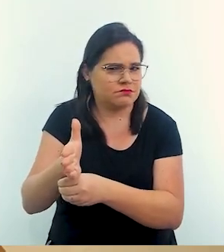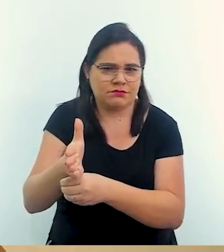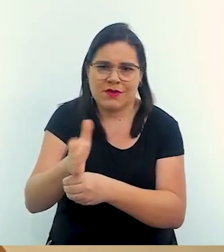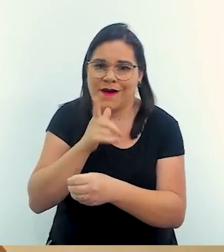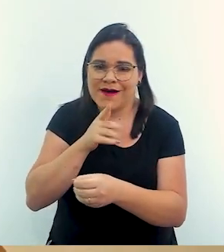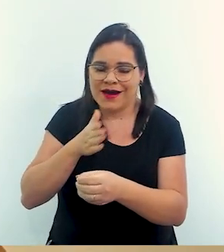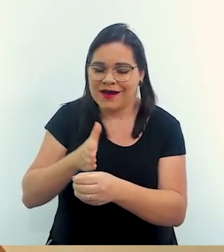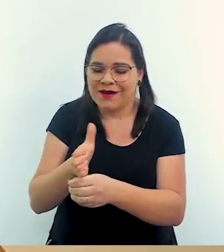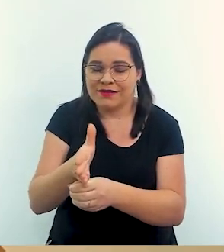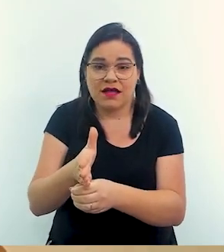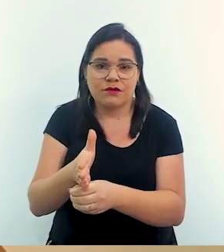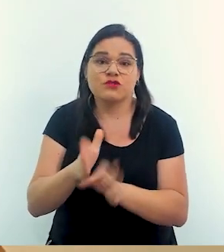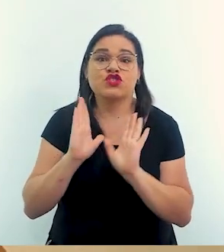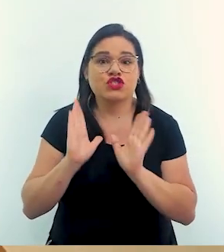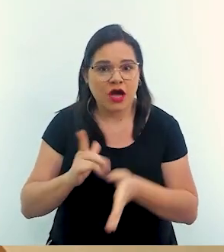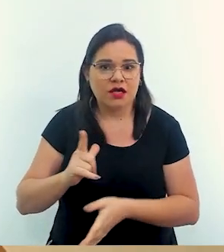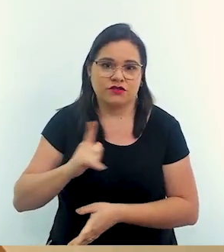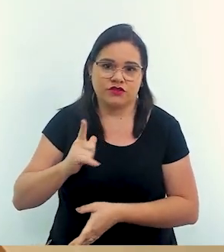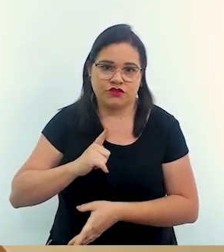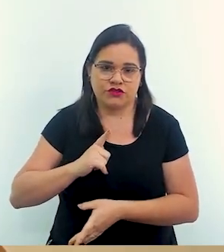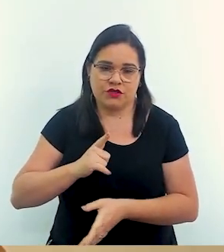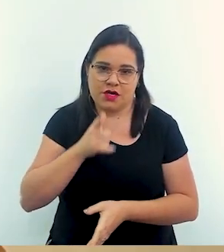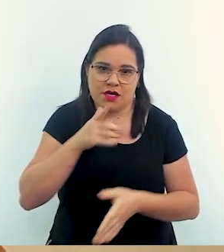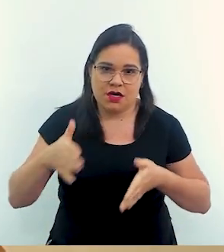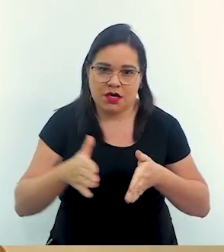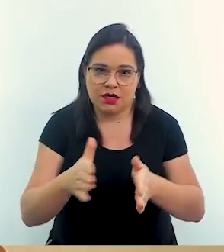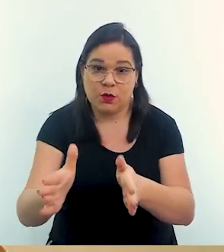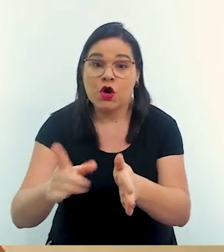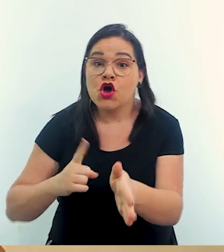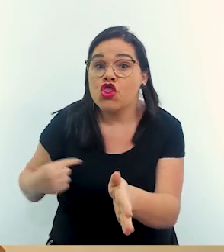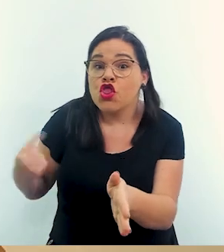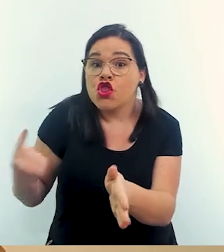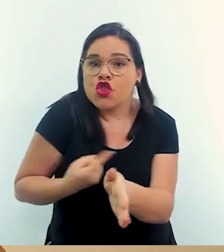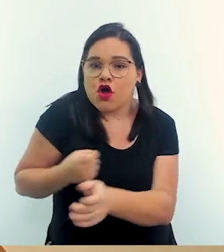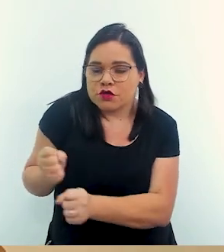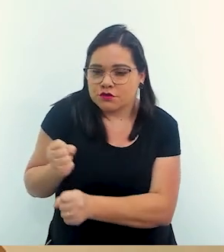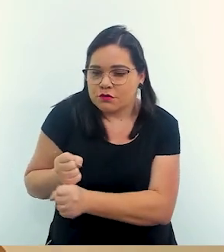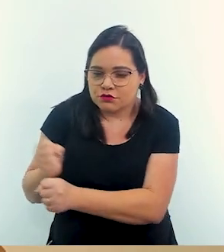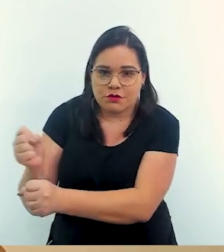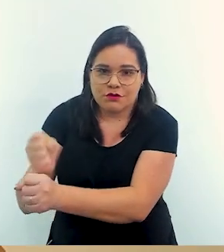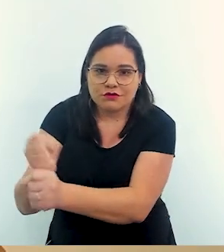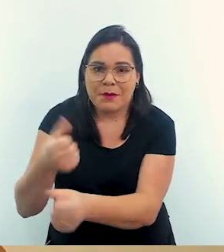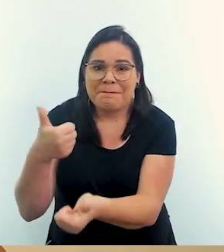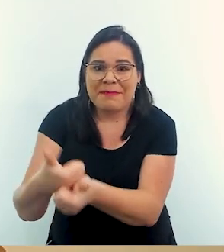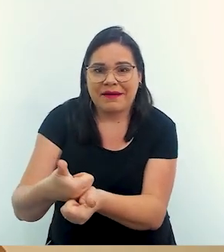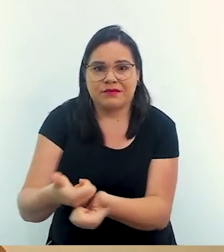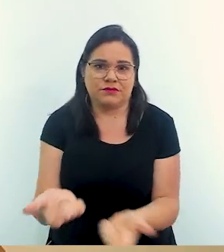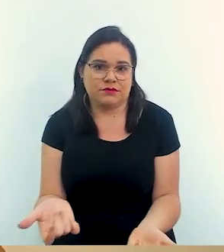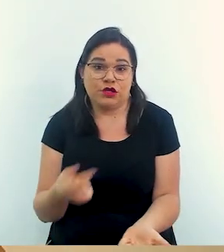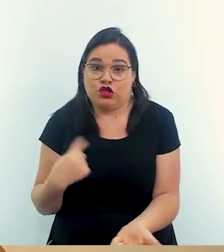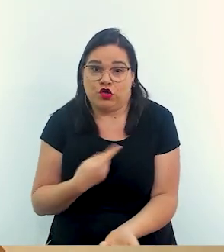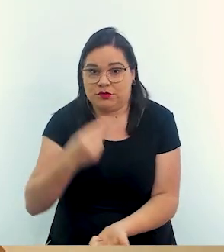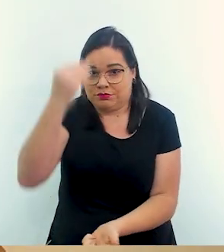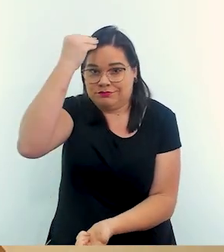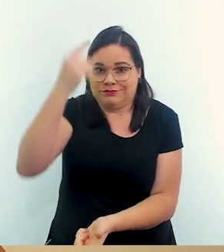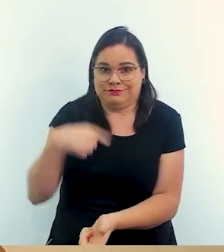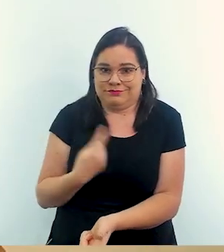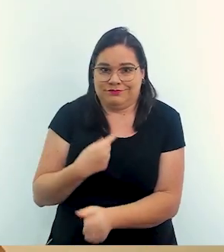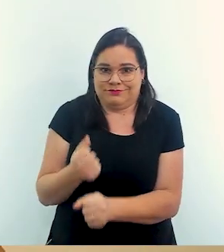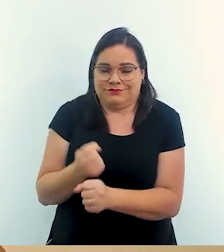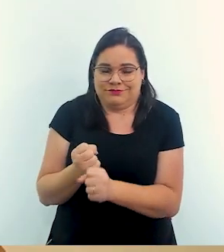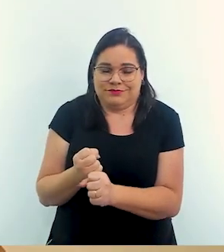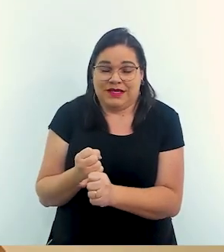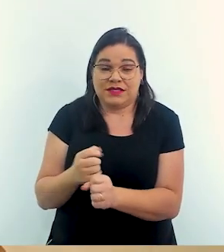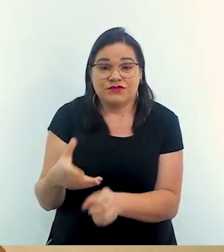Não foi o rio que apareceu no meio da cidade. Nós que construímos numa área alagável. Então, é retirar essas pessoas de lá, é